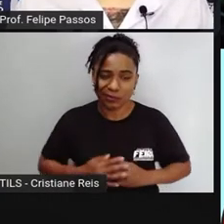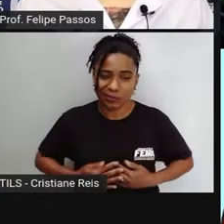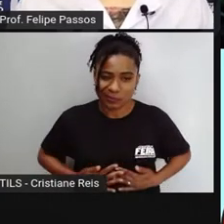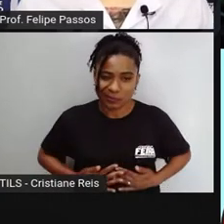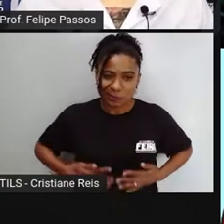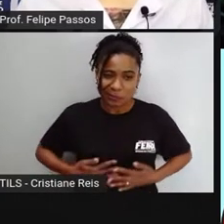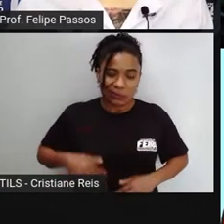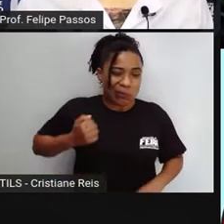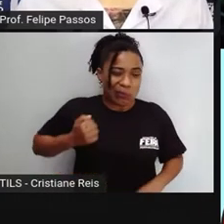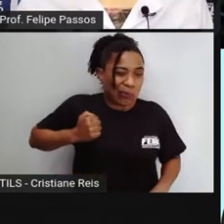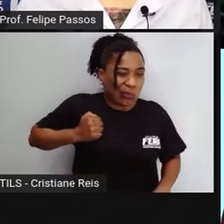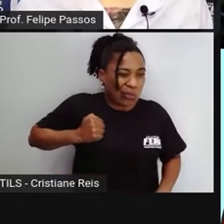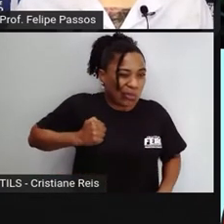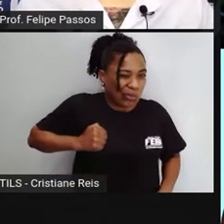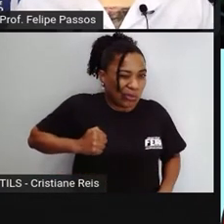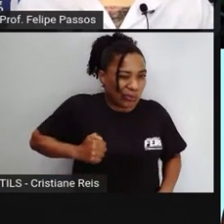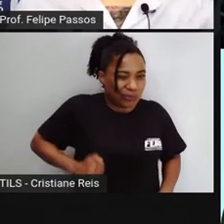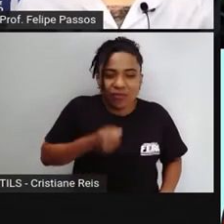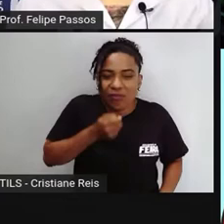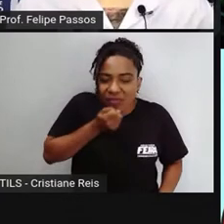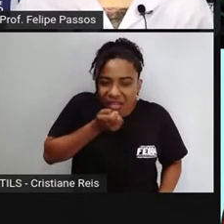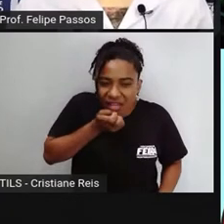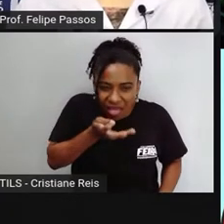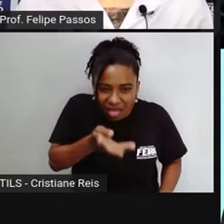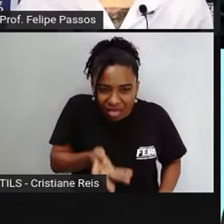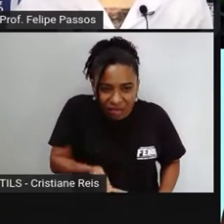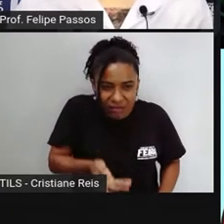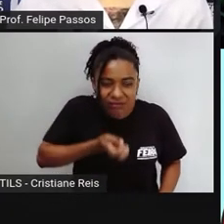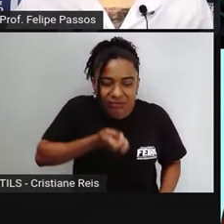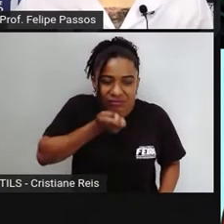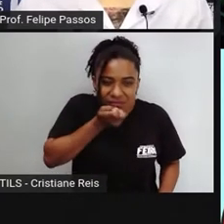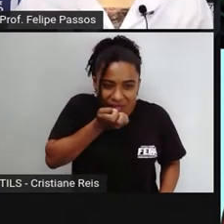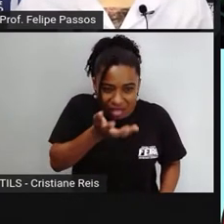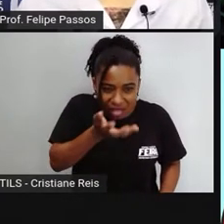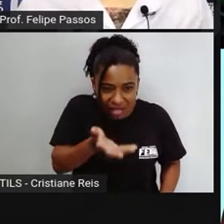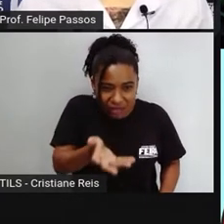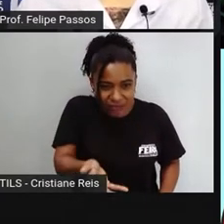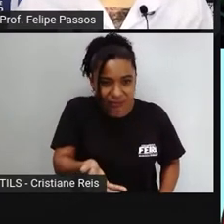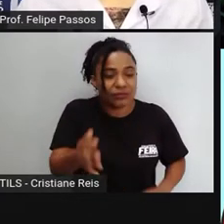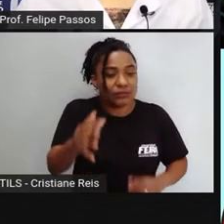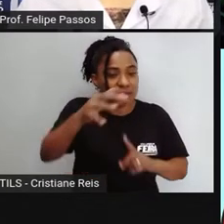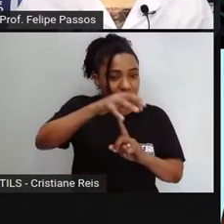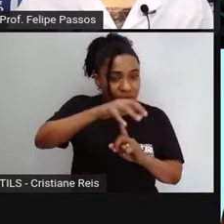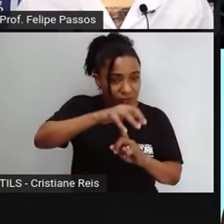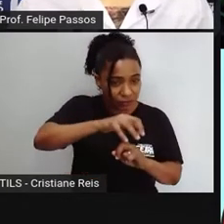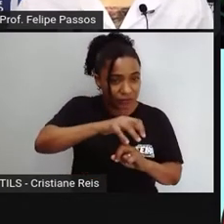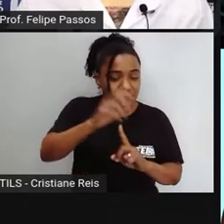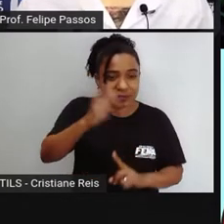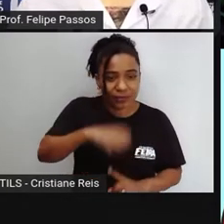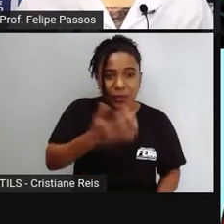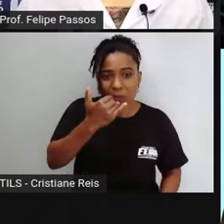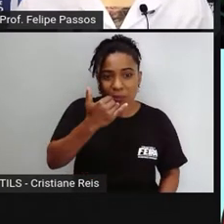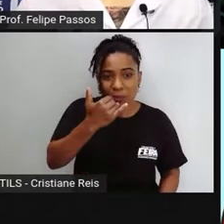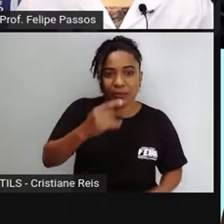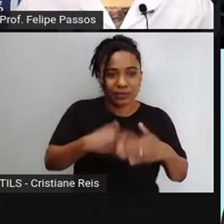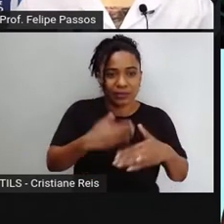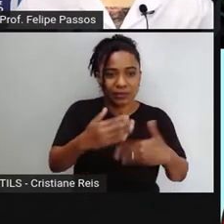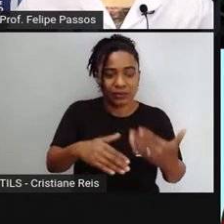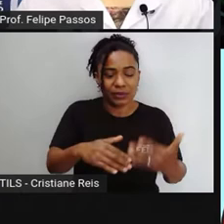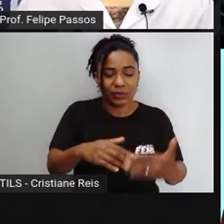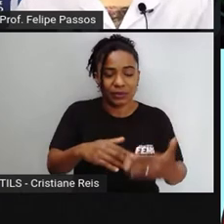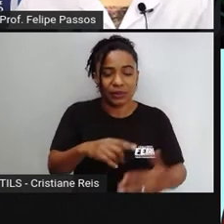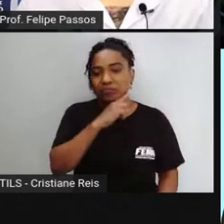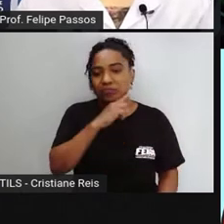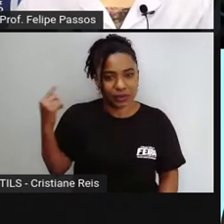forte, vômitos muito fortes. Alguns cogumelos podem matar, certo? Como eu tinha falado mais